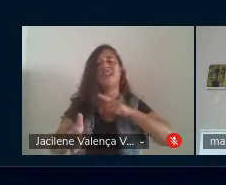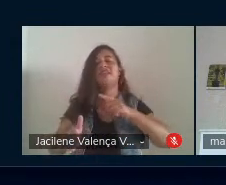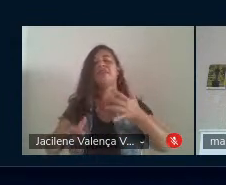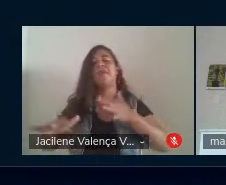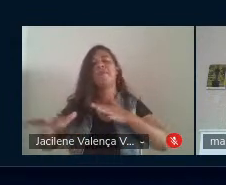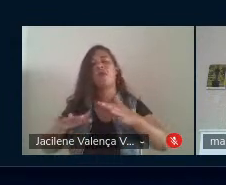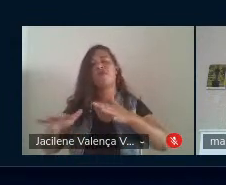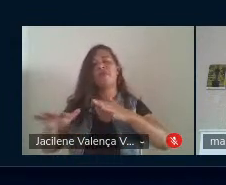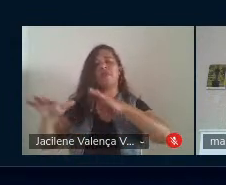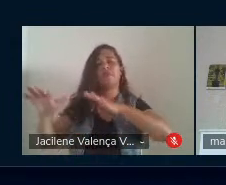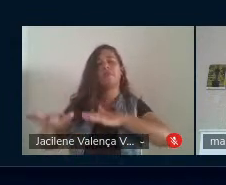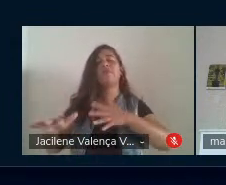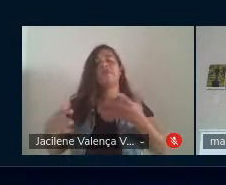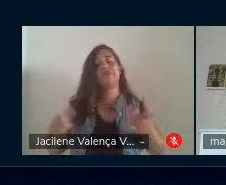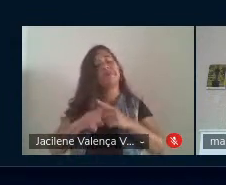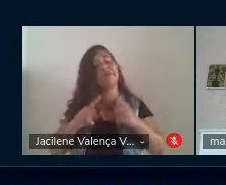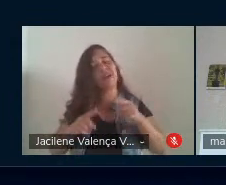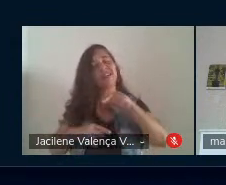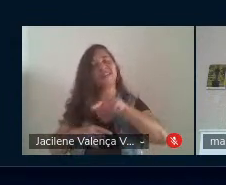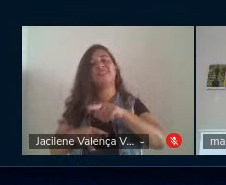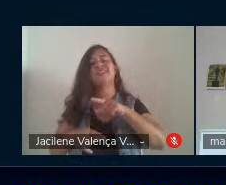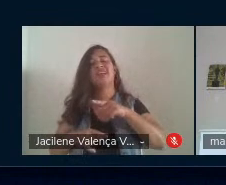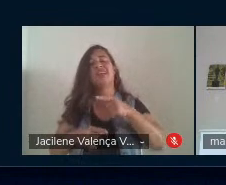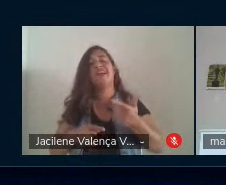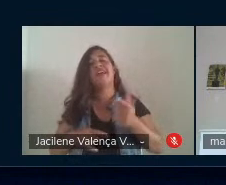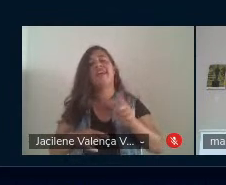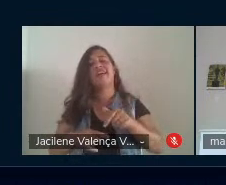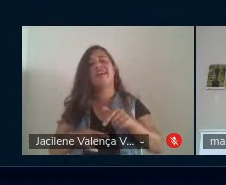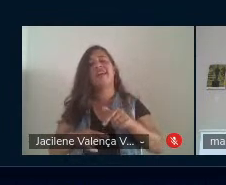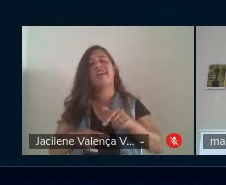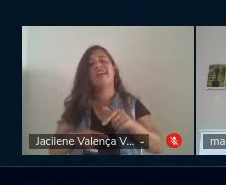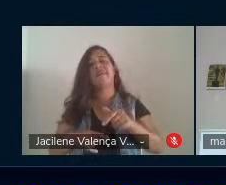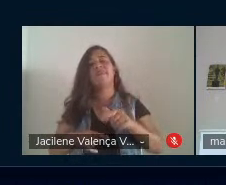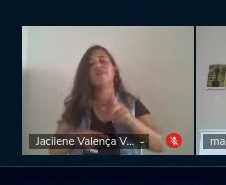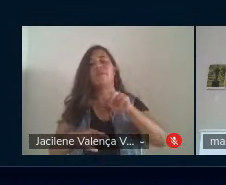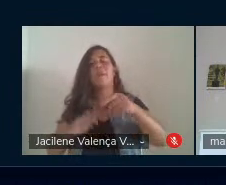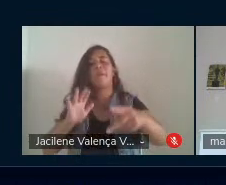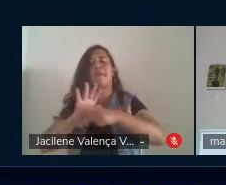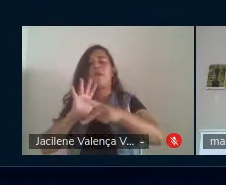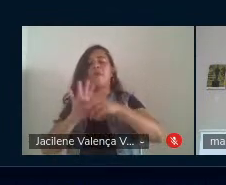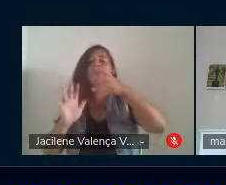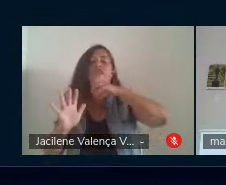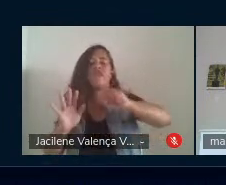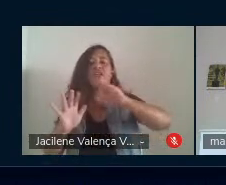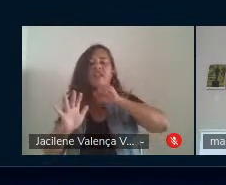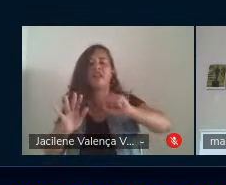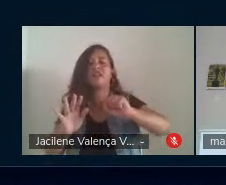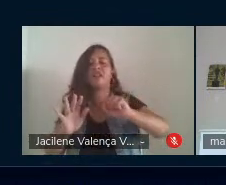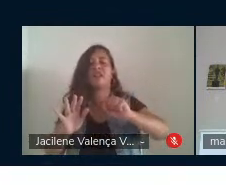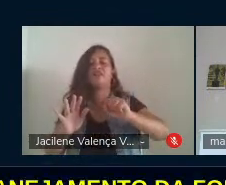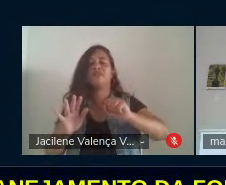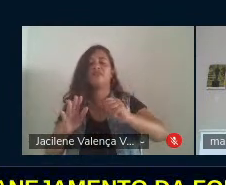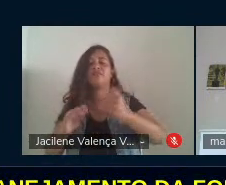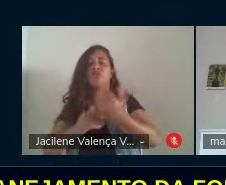ele, a partir, né, da obra freireana, nos permite, então, dizer que